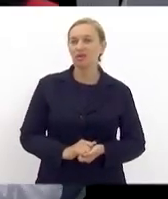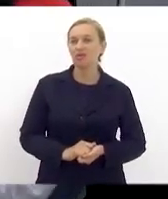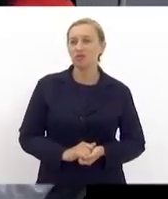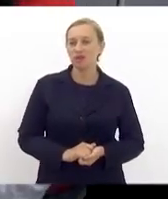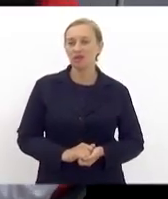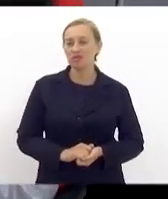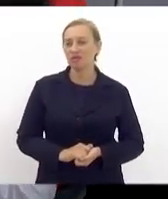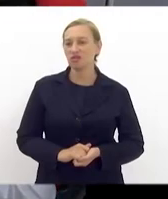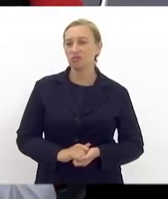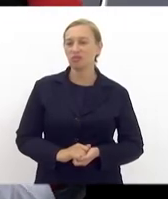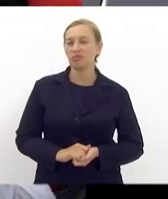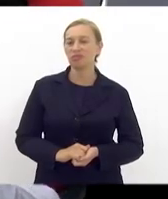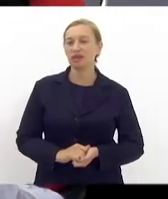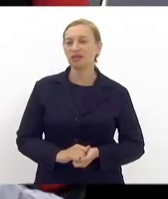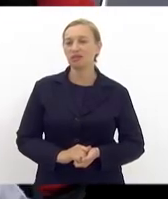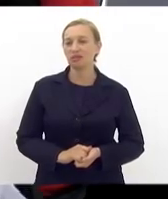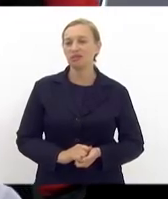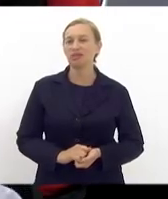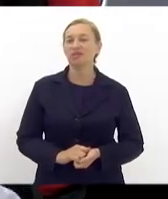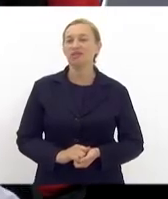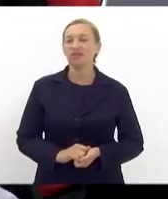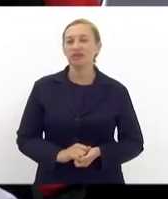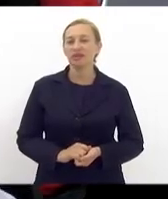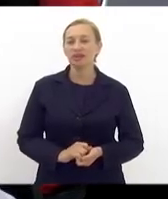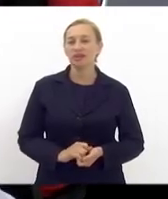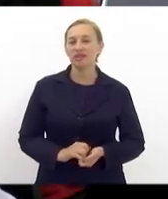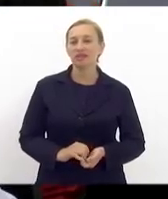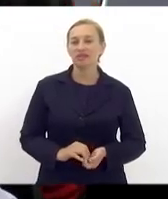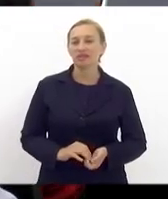isso é uma média que meu filho está fazendo com o Flamengo.